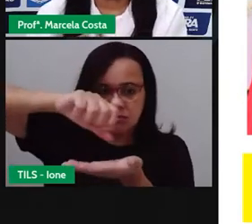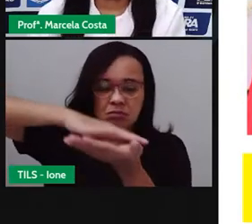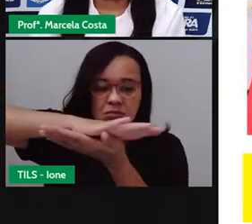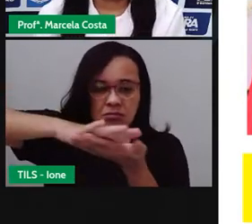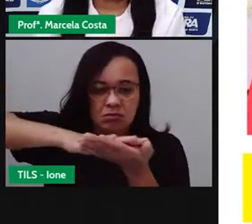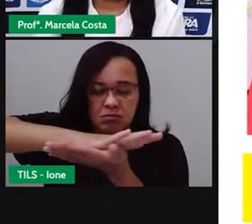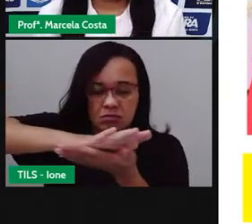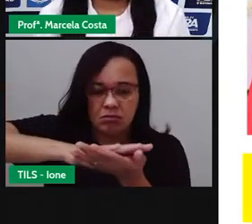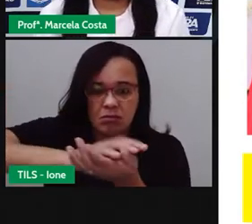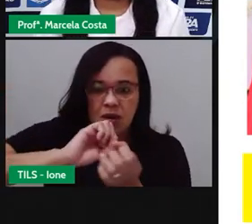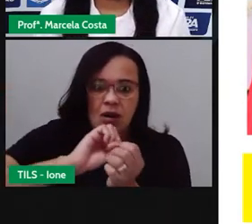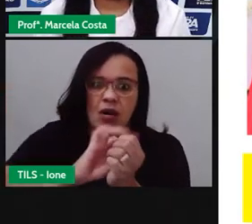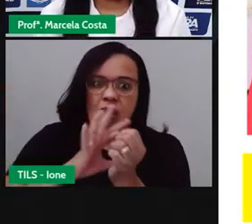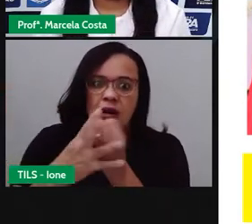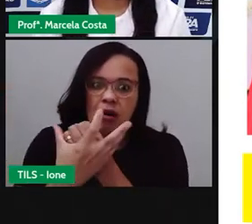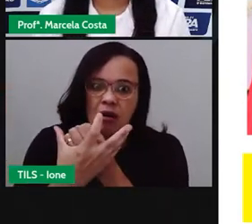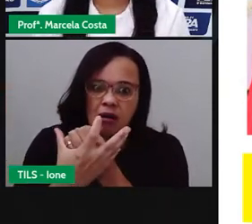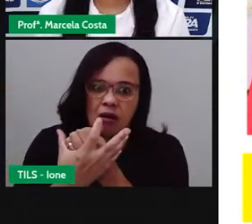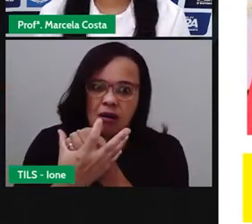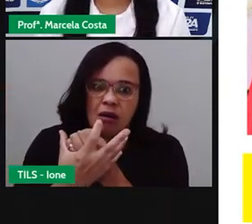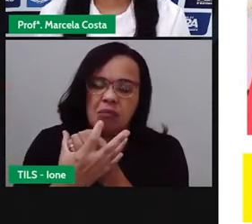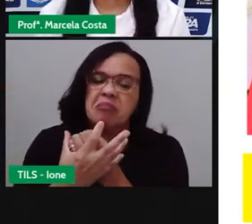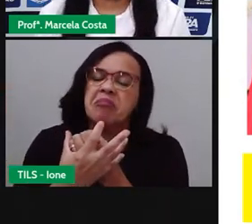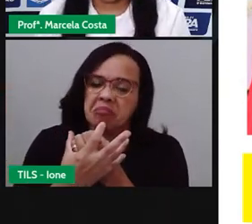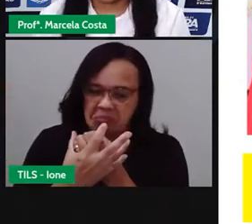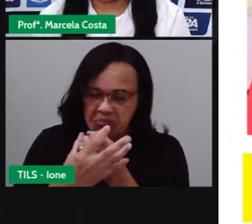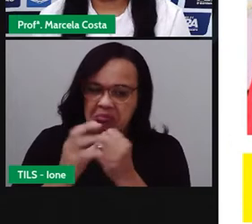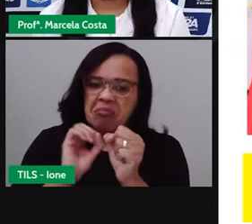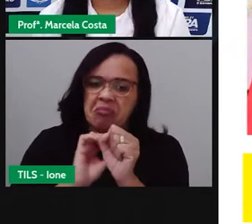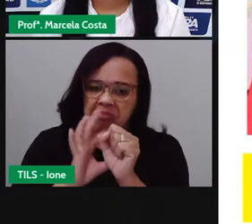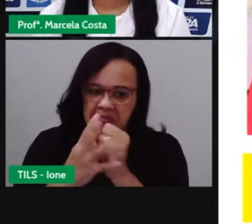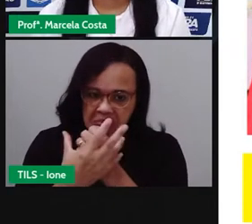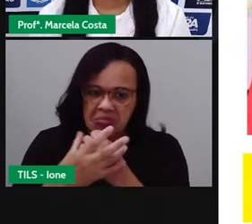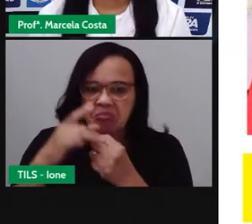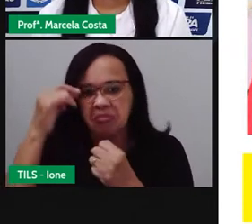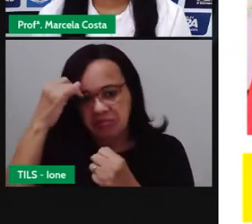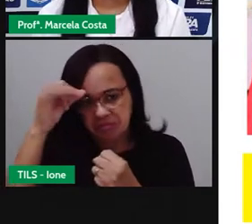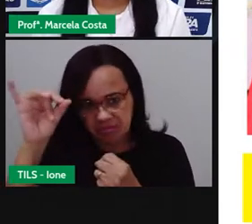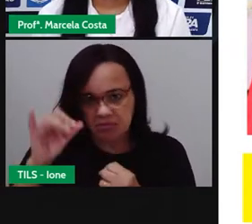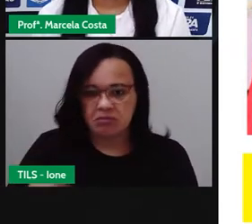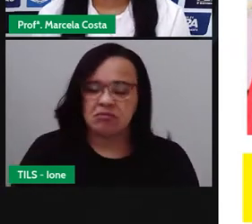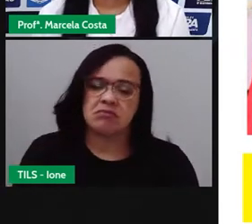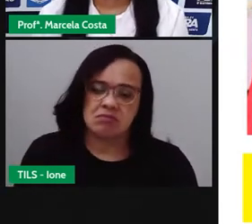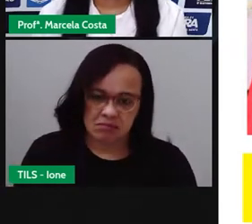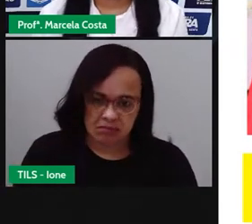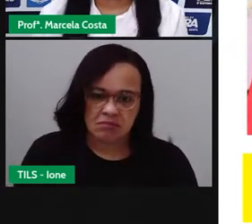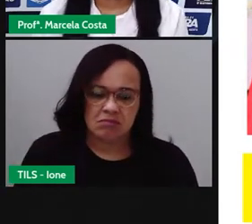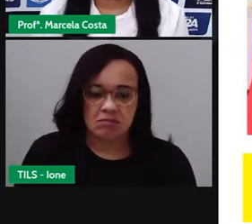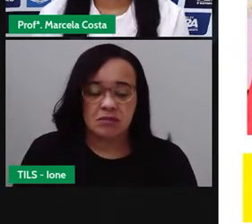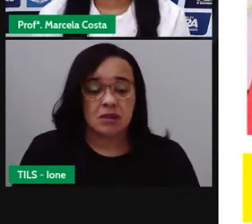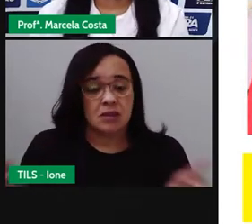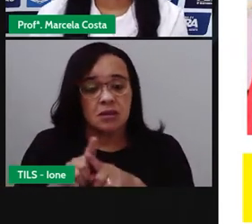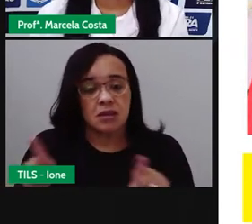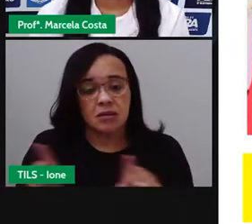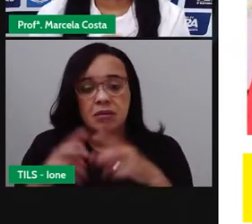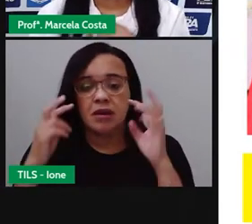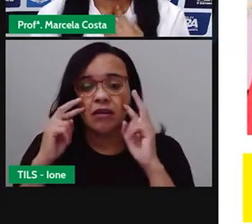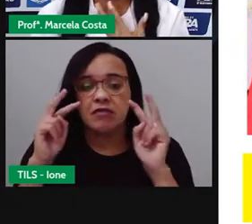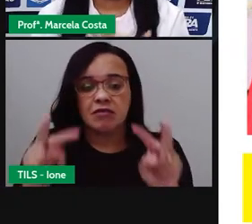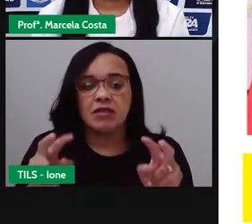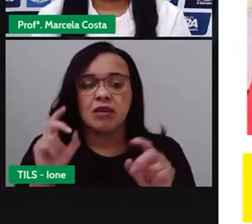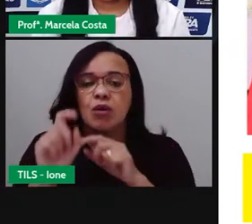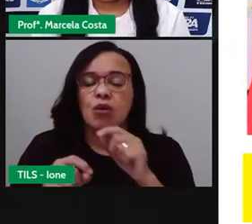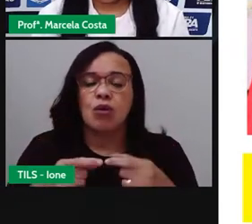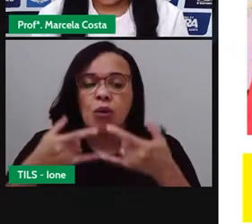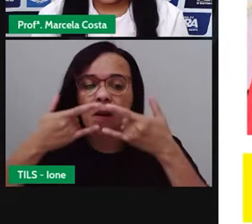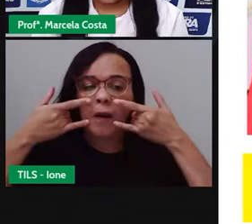para oferecer ali aos clientes que visitam as barracas. Também você vai observar que as